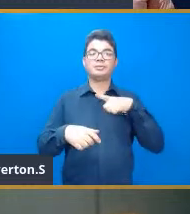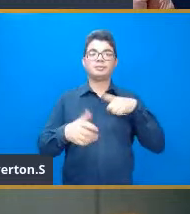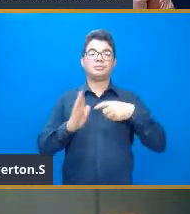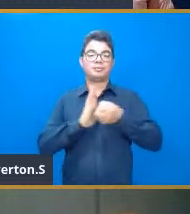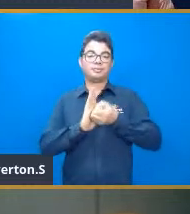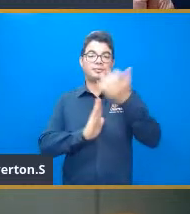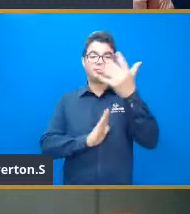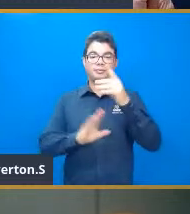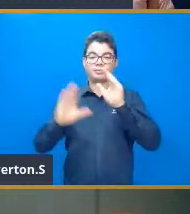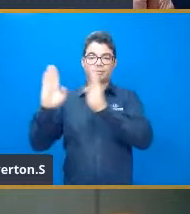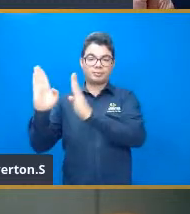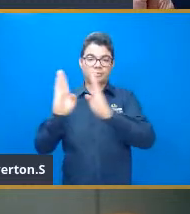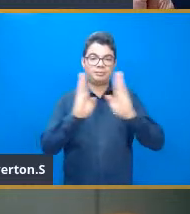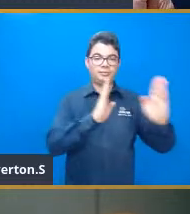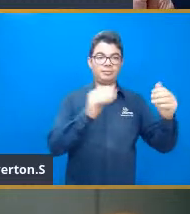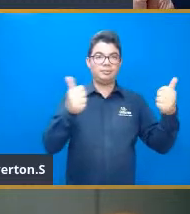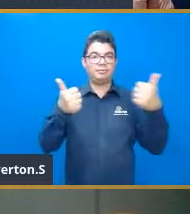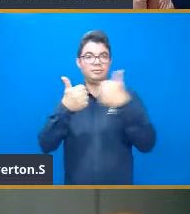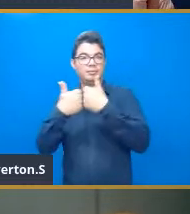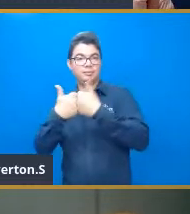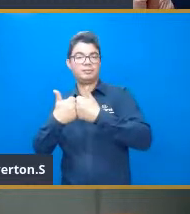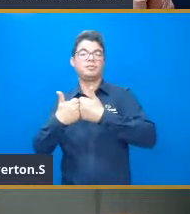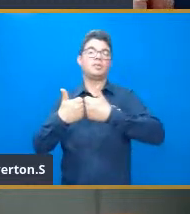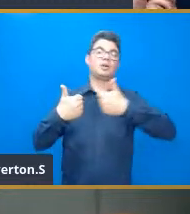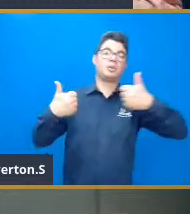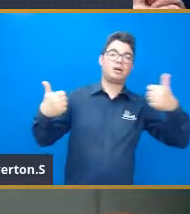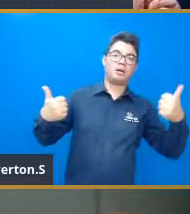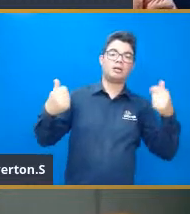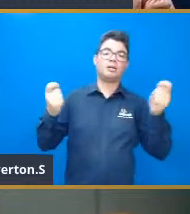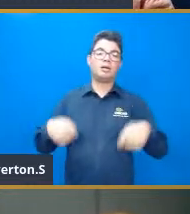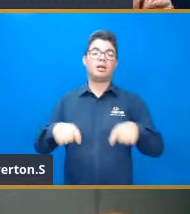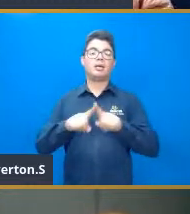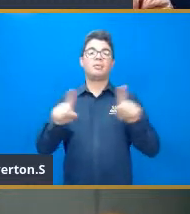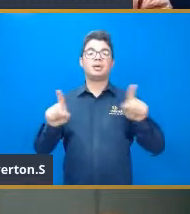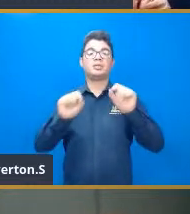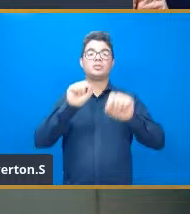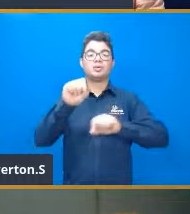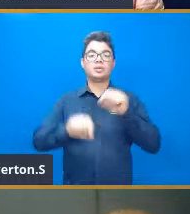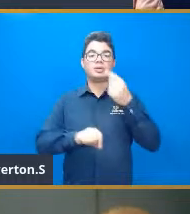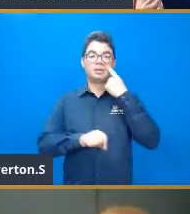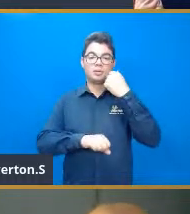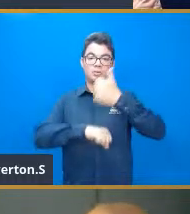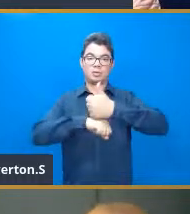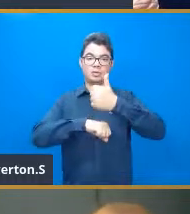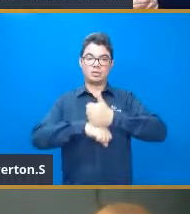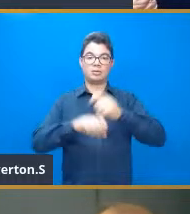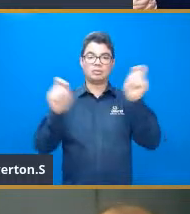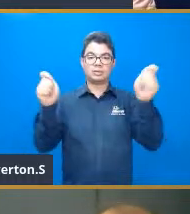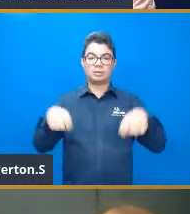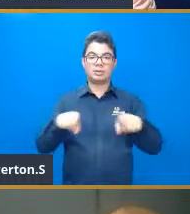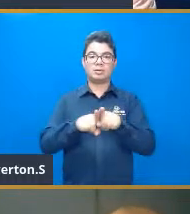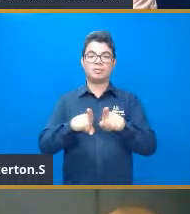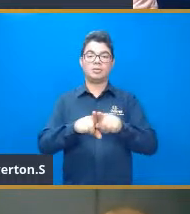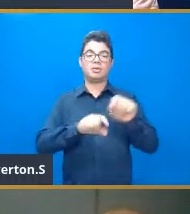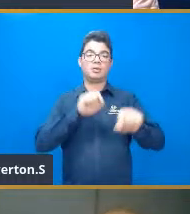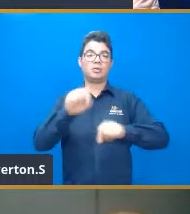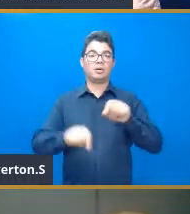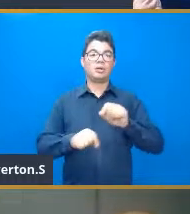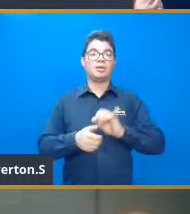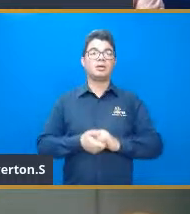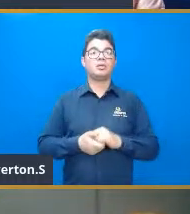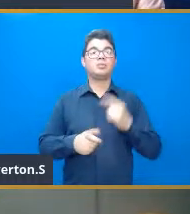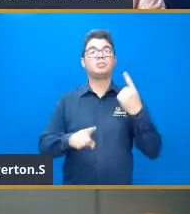estar bem próximos, alguns pontos vão estar um pouco mais distantes, mas nós temos uma função, então, que se aproxima de um jeito bacana. Por que usar, então,